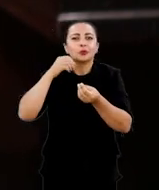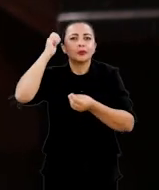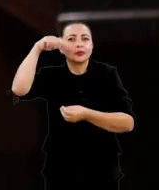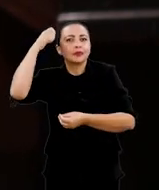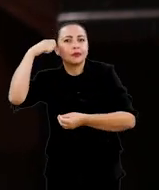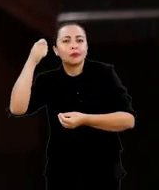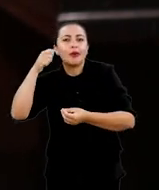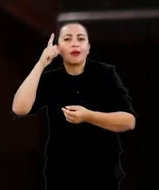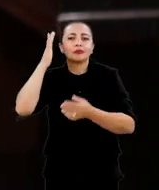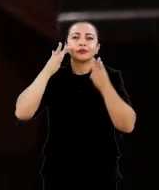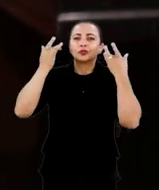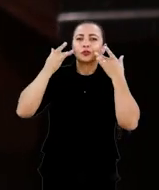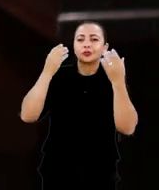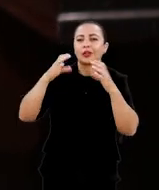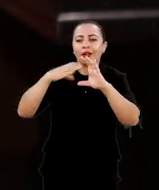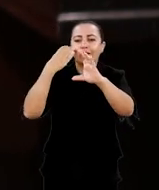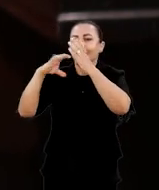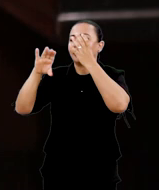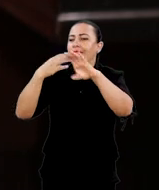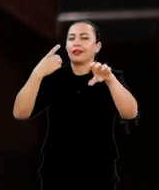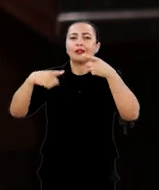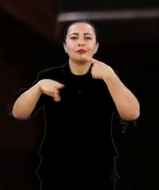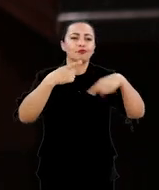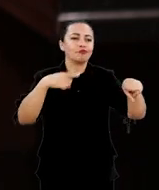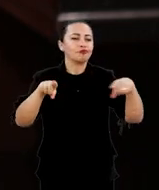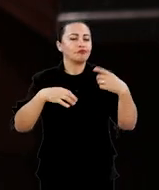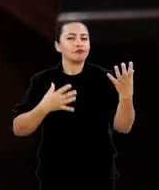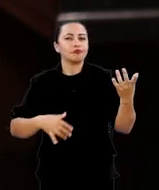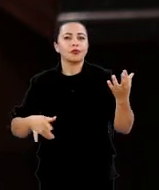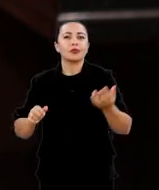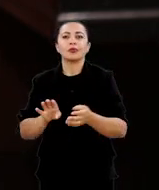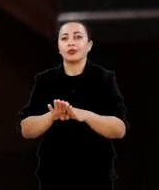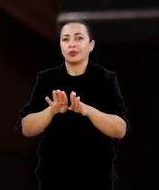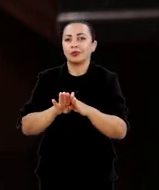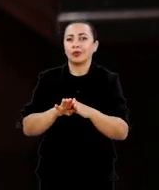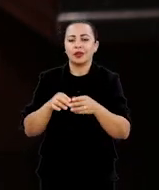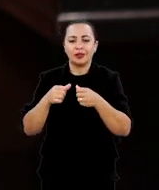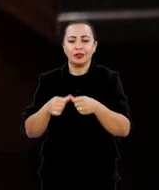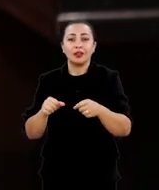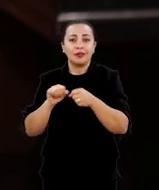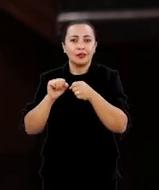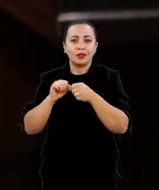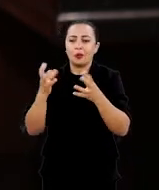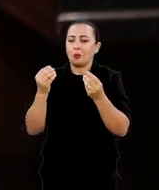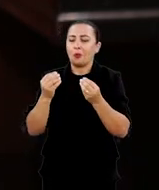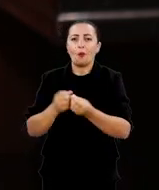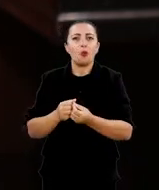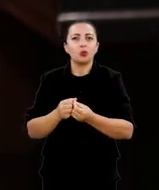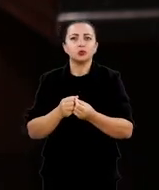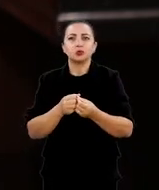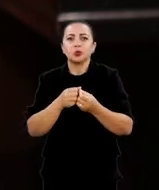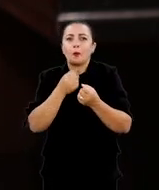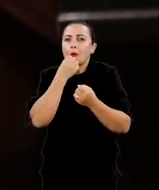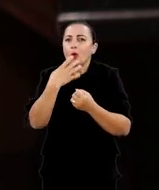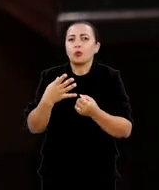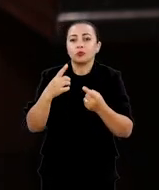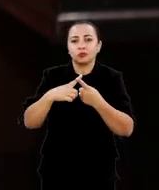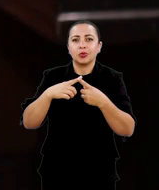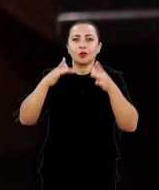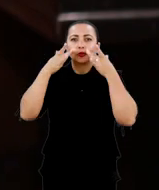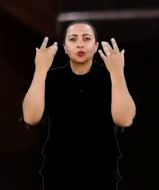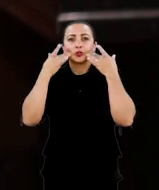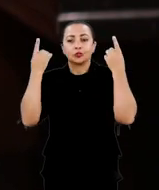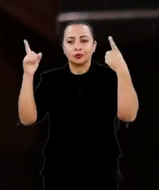ator e junto com isso cantando músicas que fizeram muito sucesso porque o